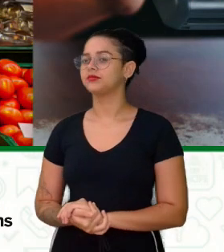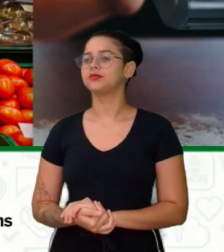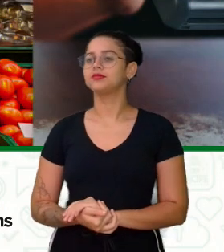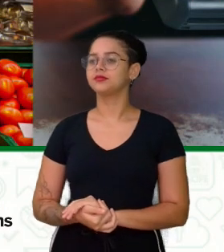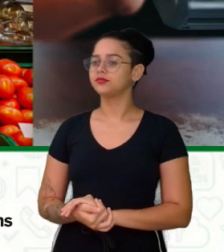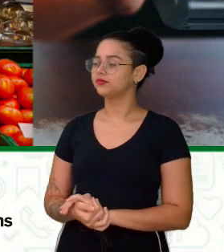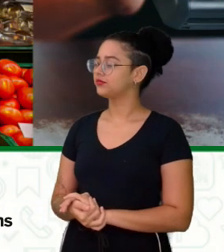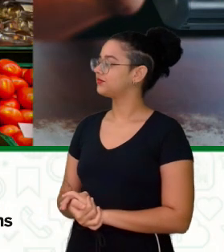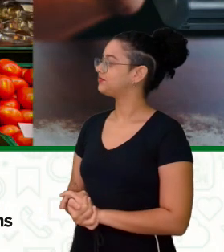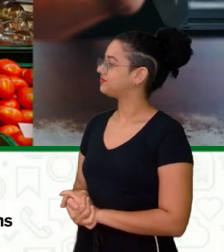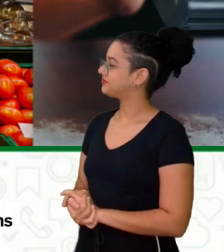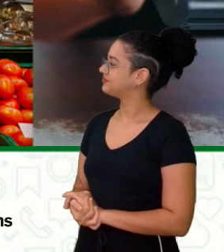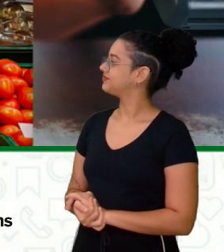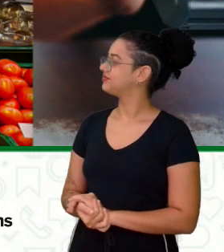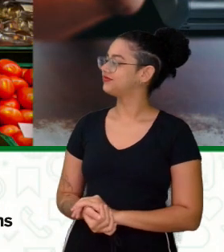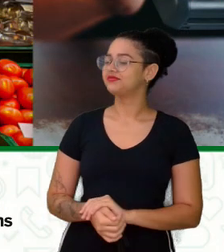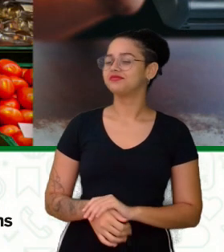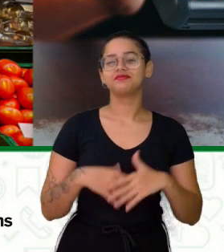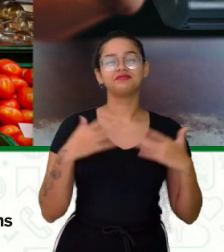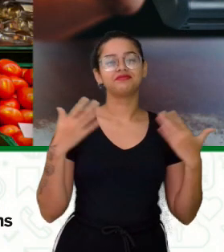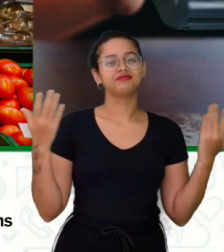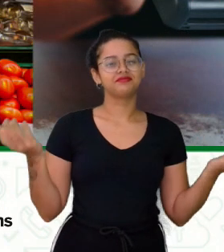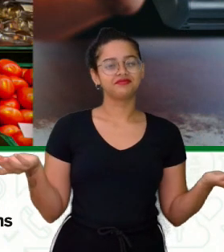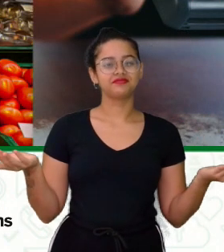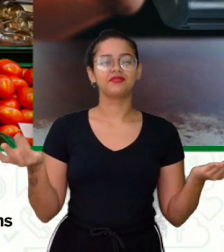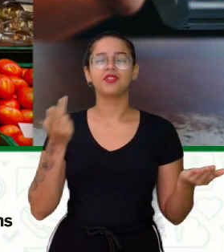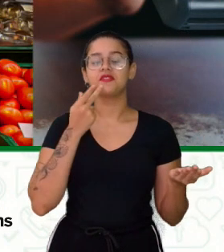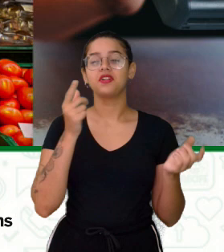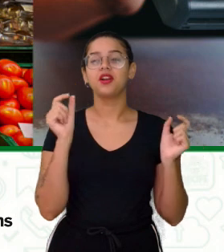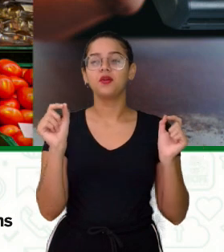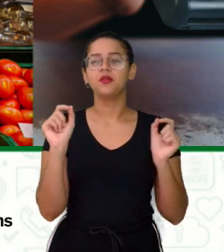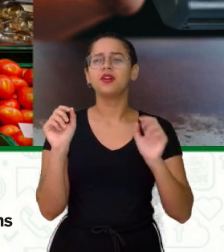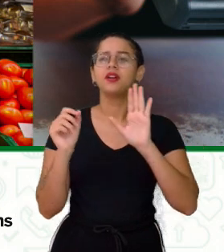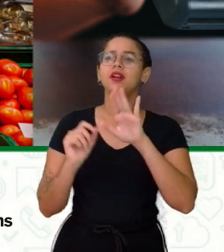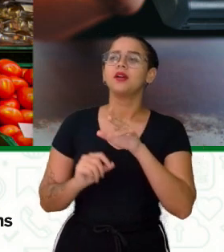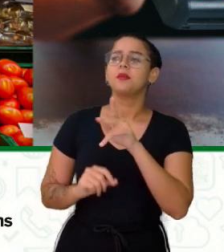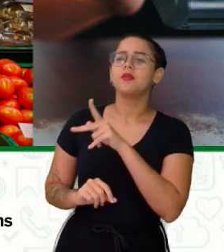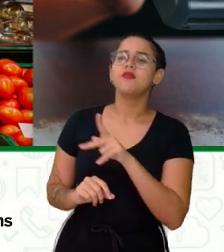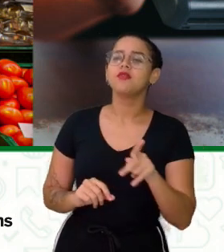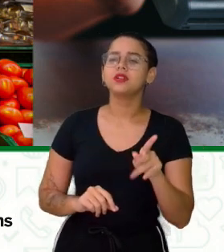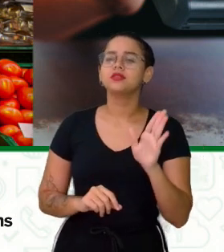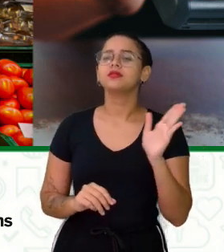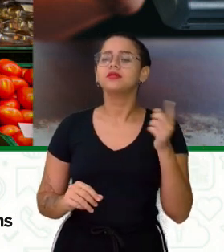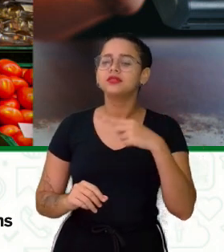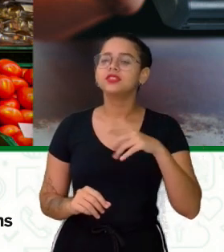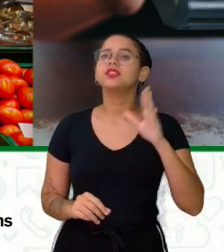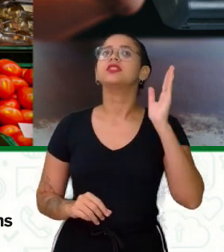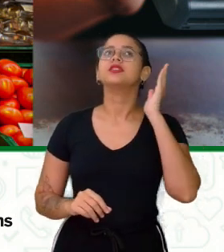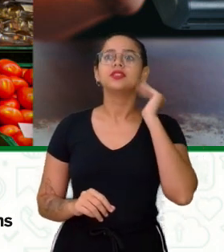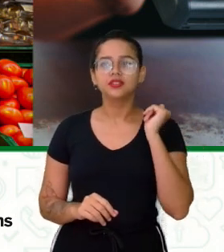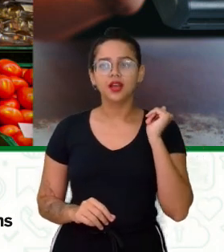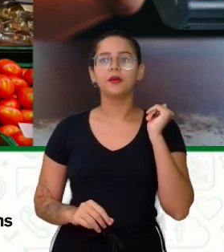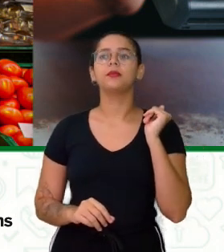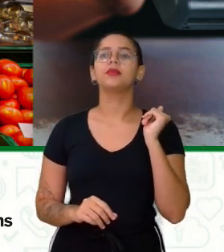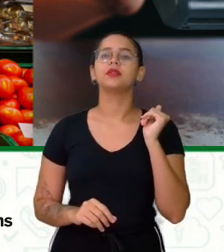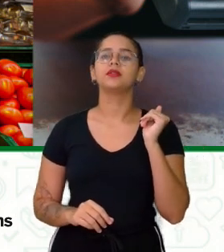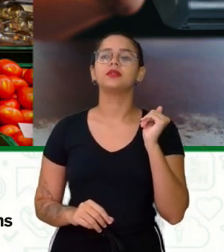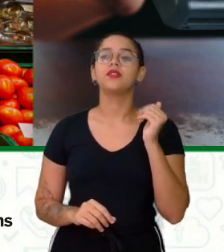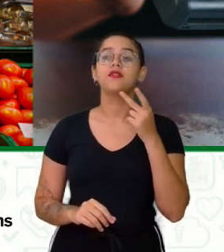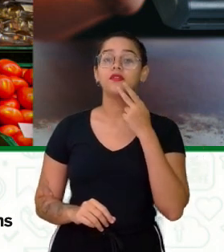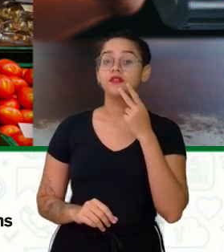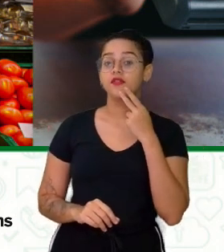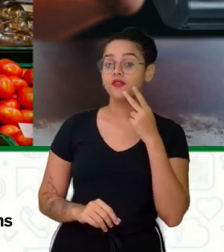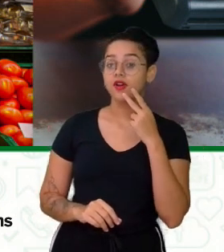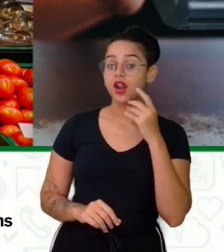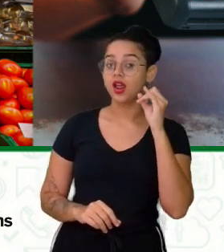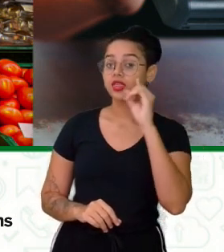Desenrolado E aí Vou dizer Professor Eles agora sabem Manda eles aí indicar